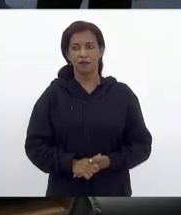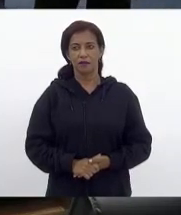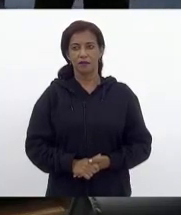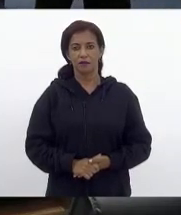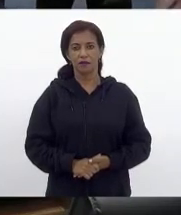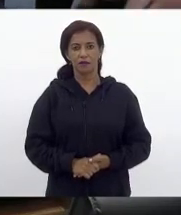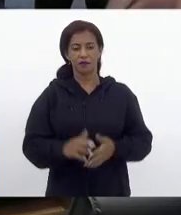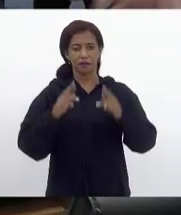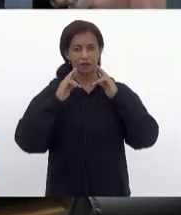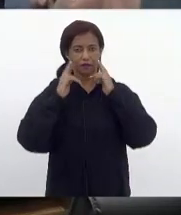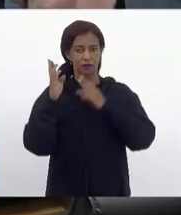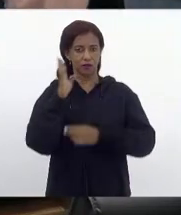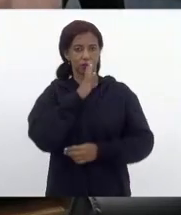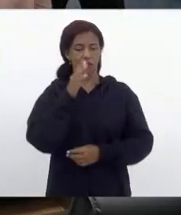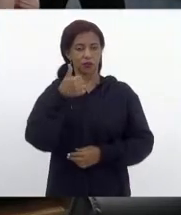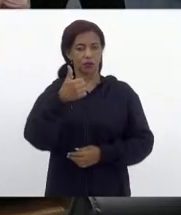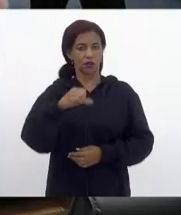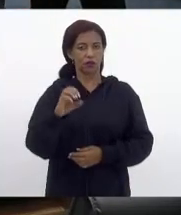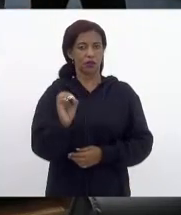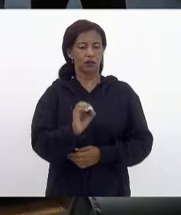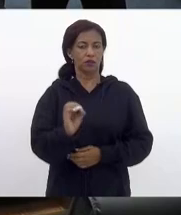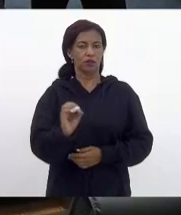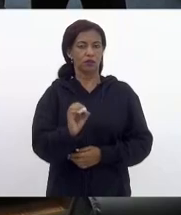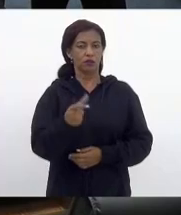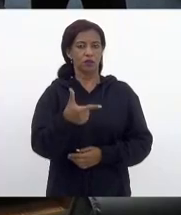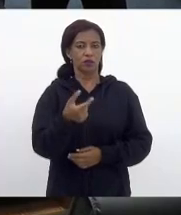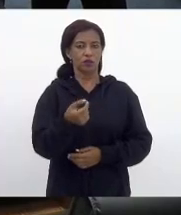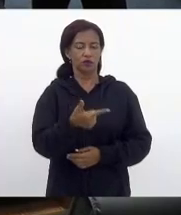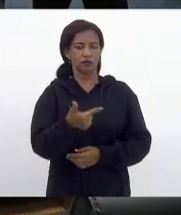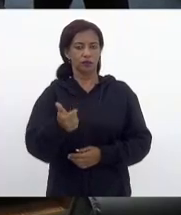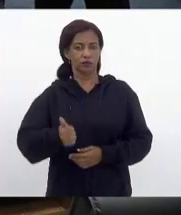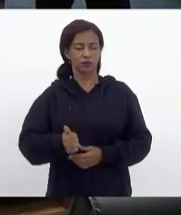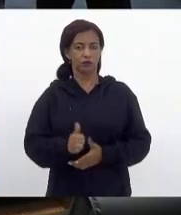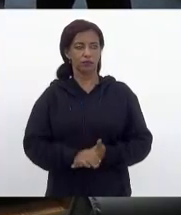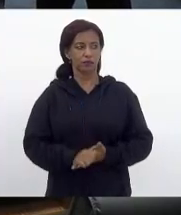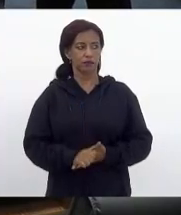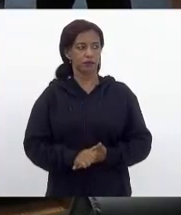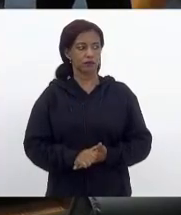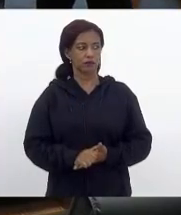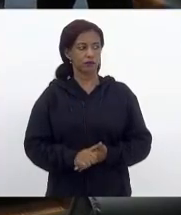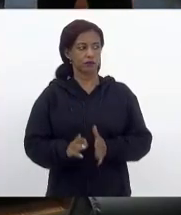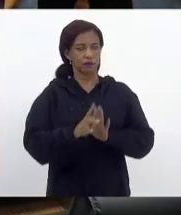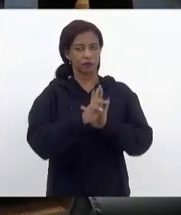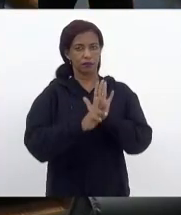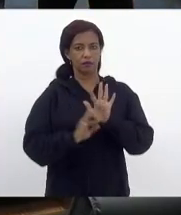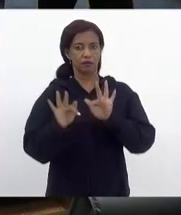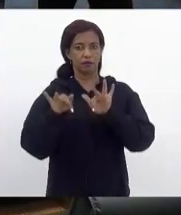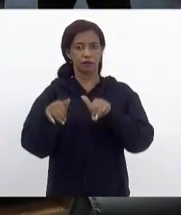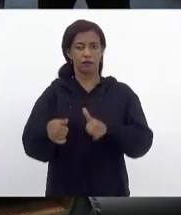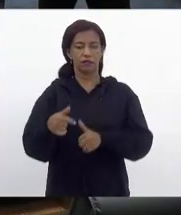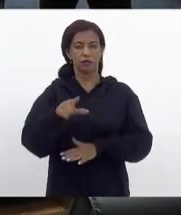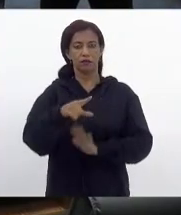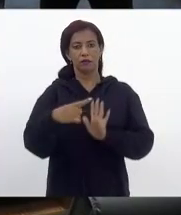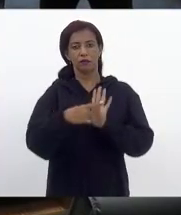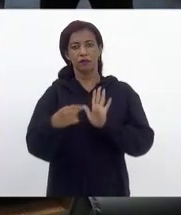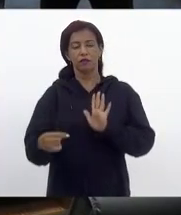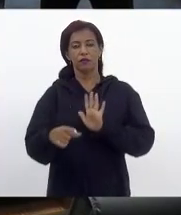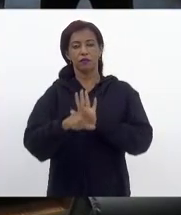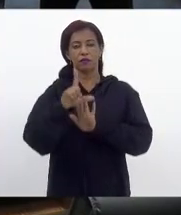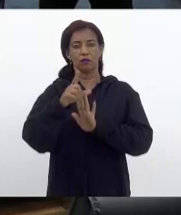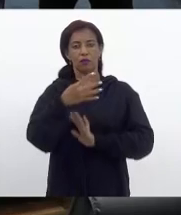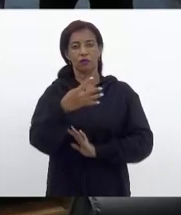Sessão ordinária dia 19 de outubro de 2021, redação final, indicação legislativa